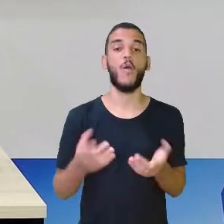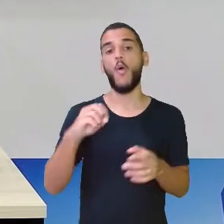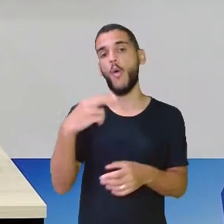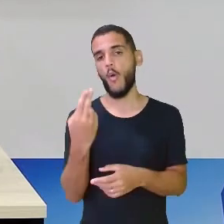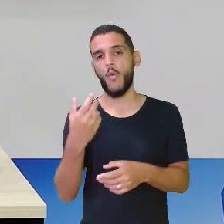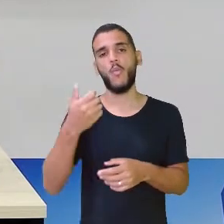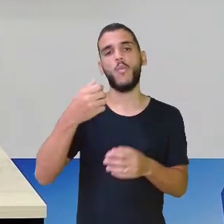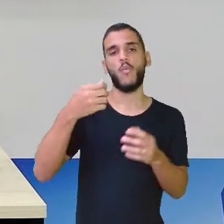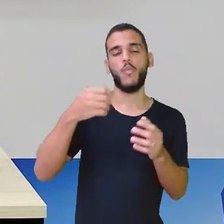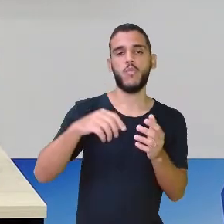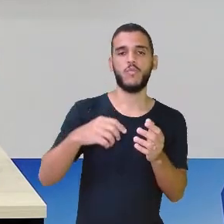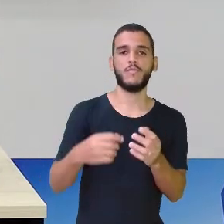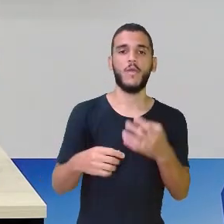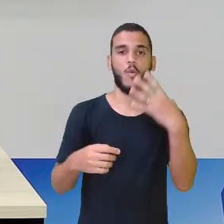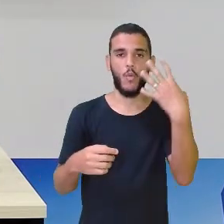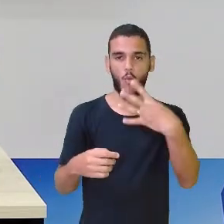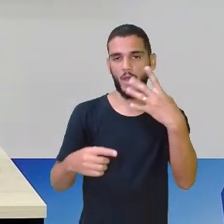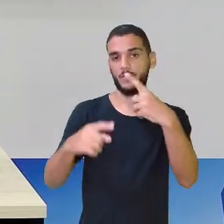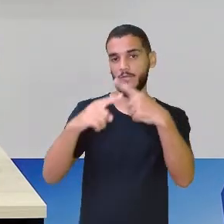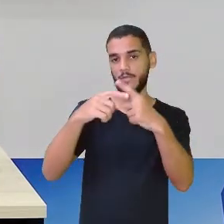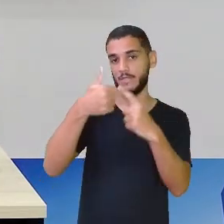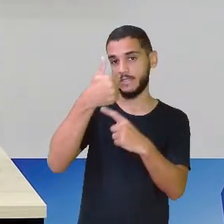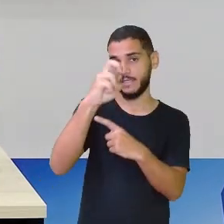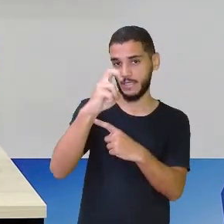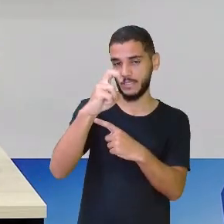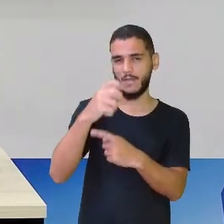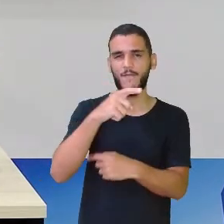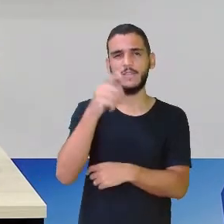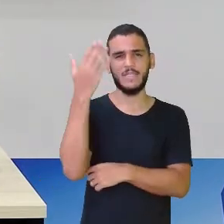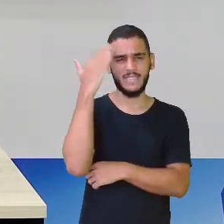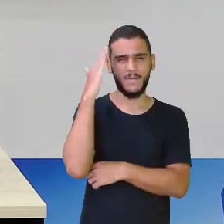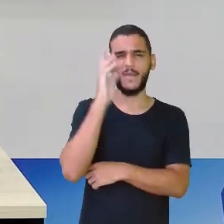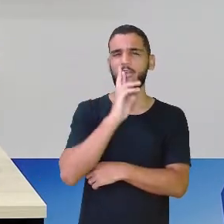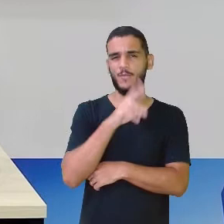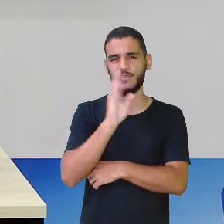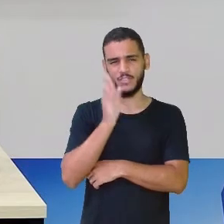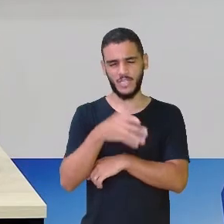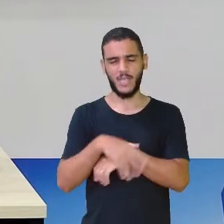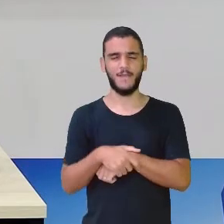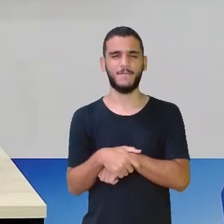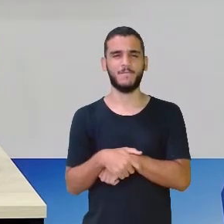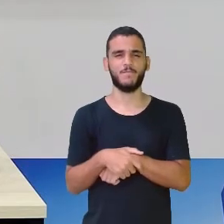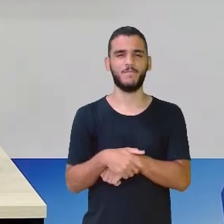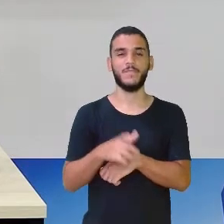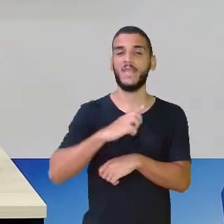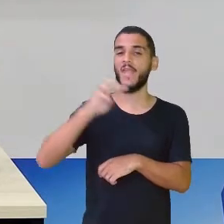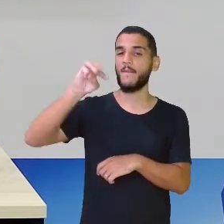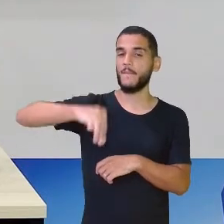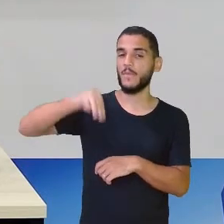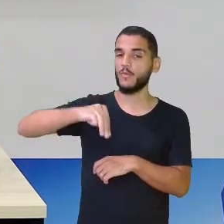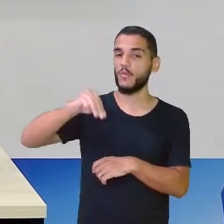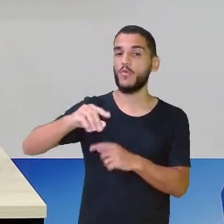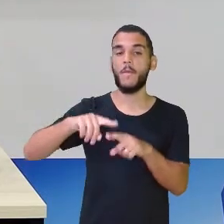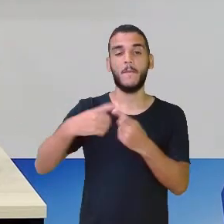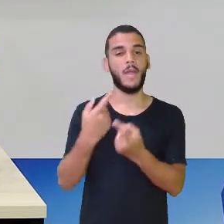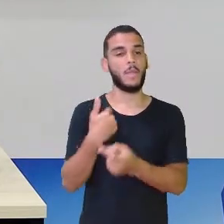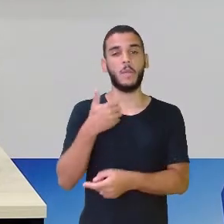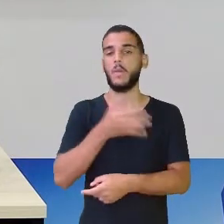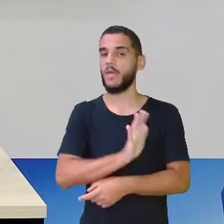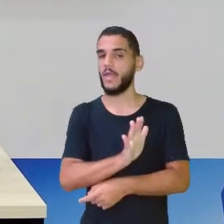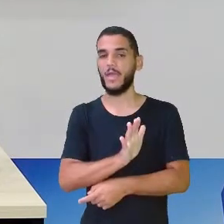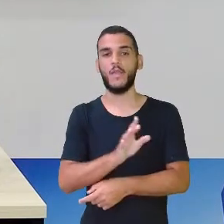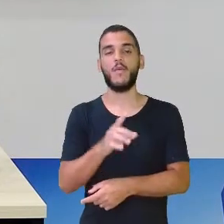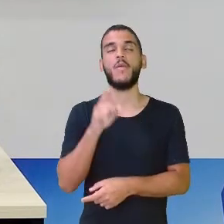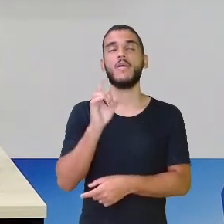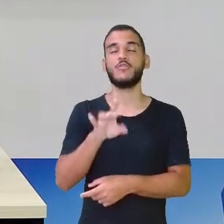o 15. Quanto é que dá? Já calculou, mas a resposta aí é em minutos, né? Mas eu não quero a resposta em minutos, não.